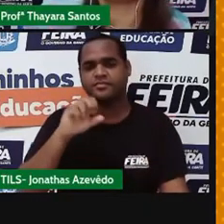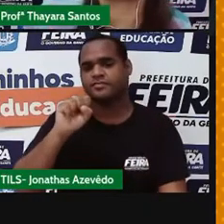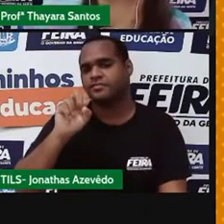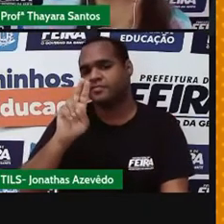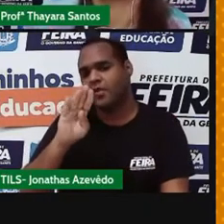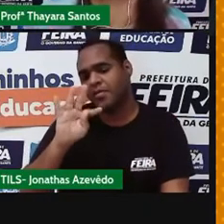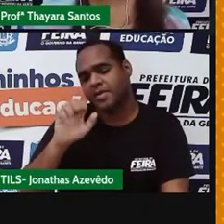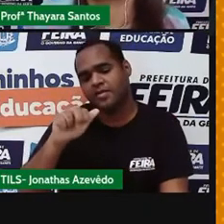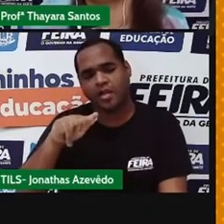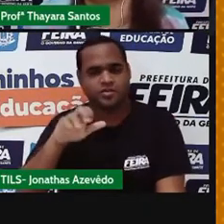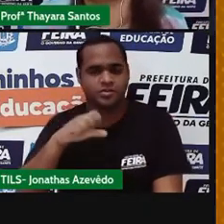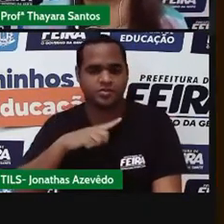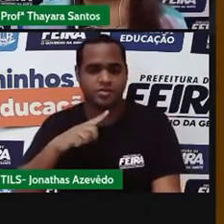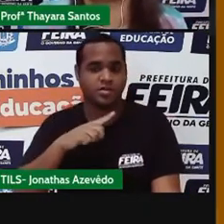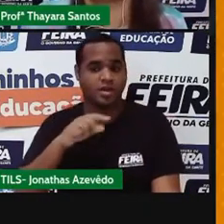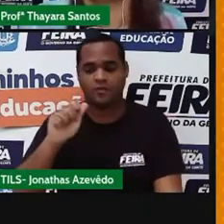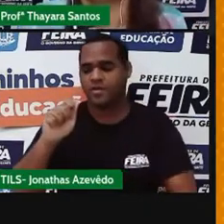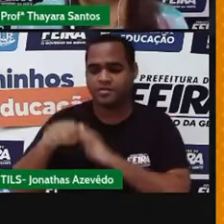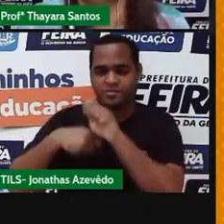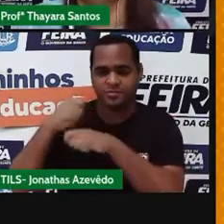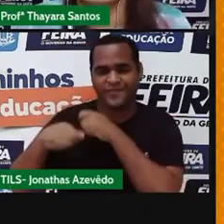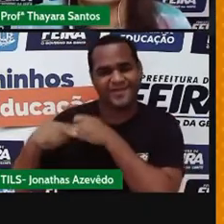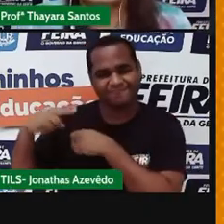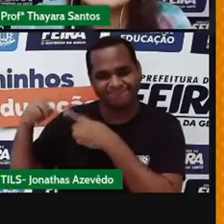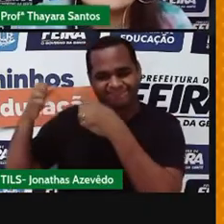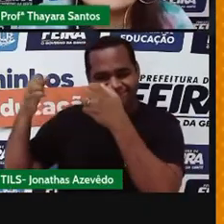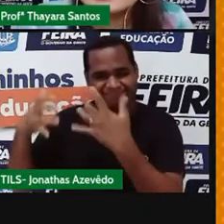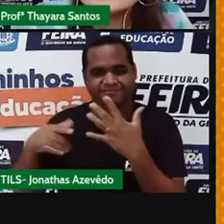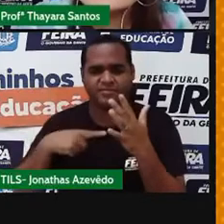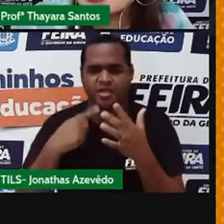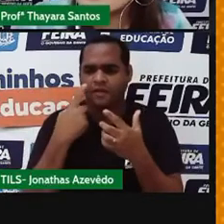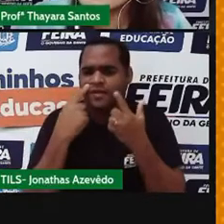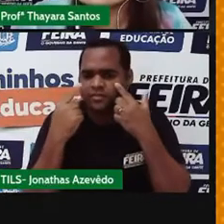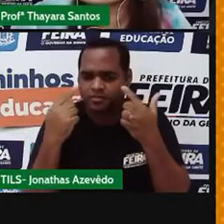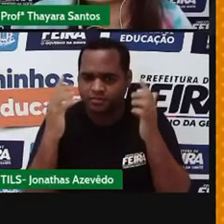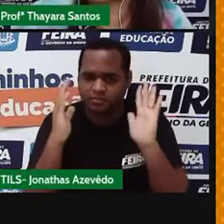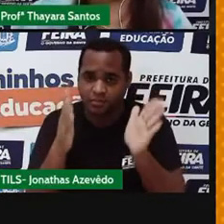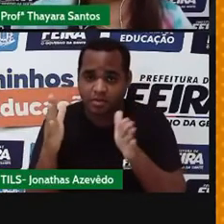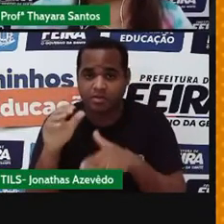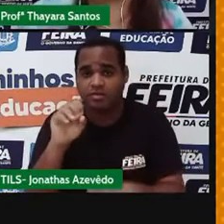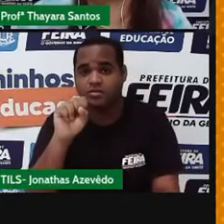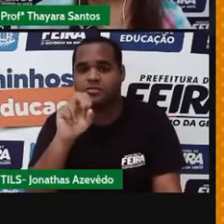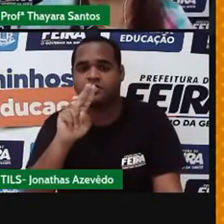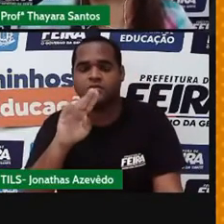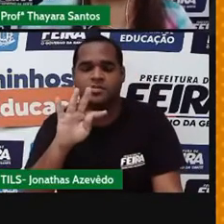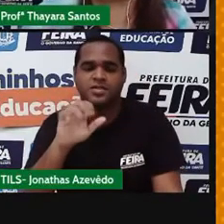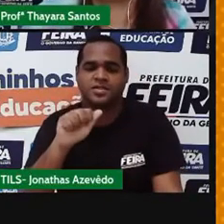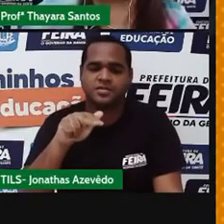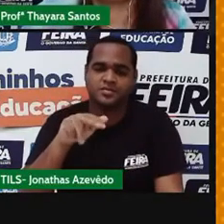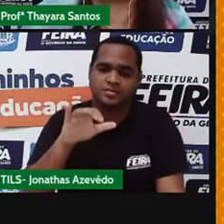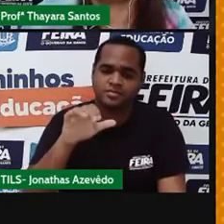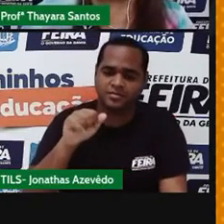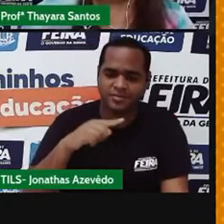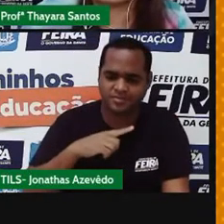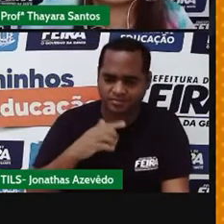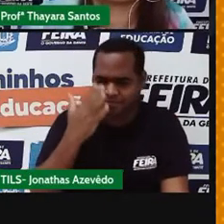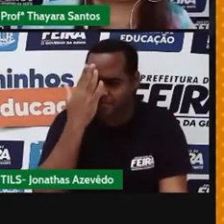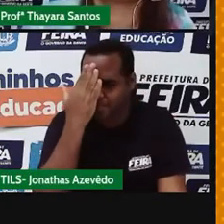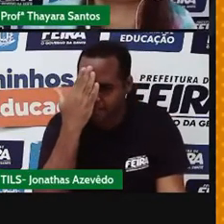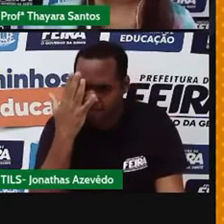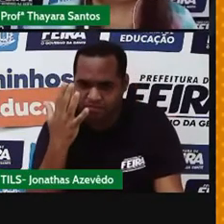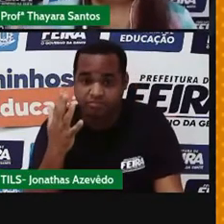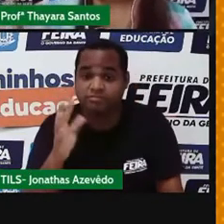átomos que a gente já viu na aula anterior. Então, você aí do outro lado sabe o que é uma substância? Me contem aí, vocês sabem